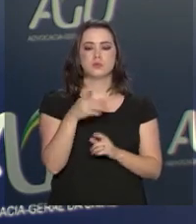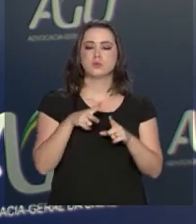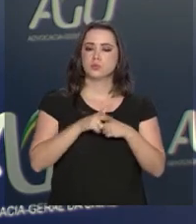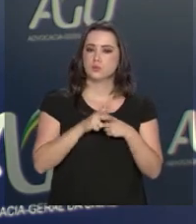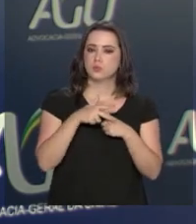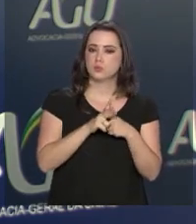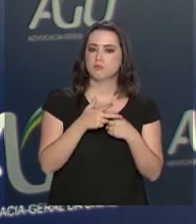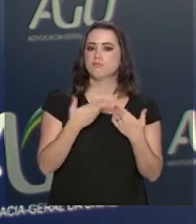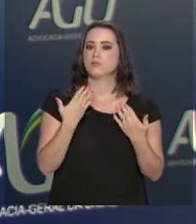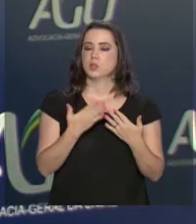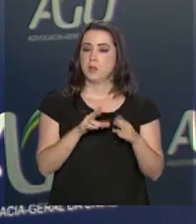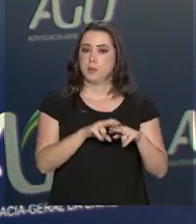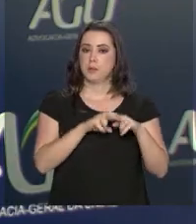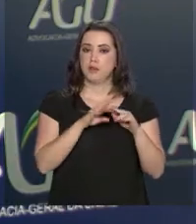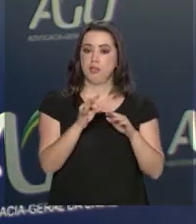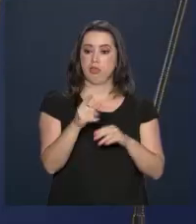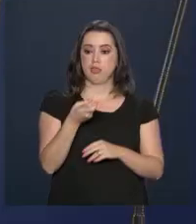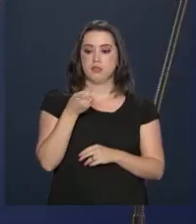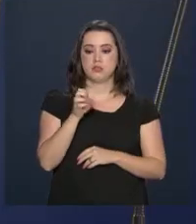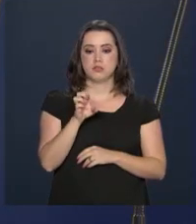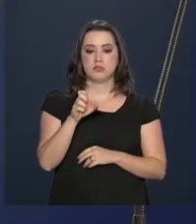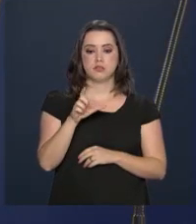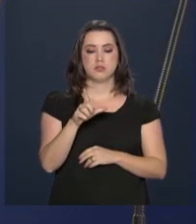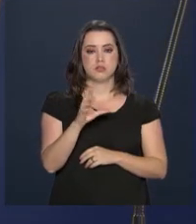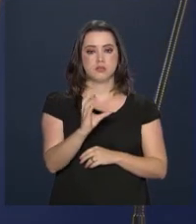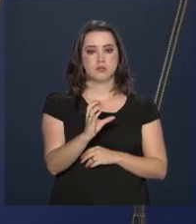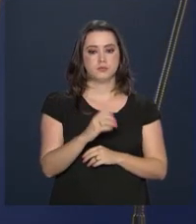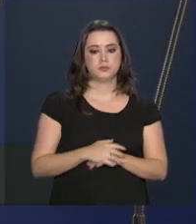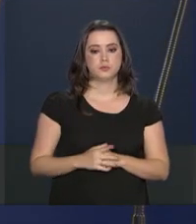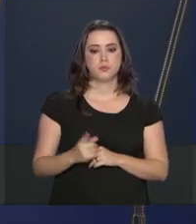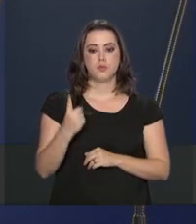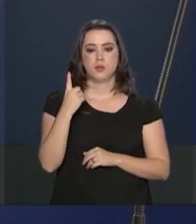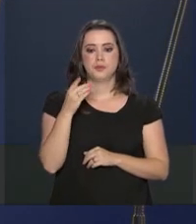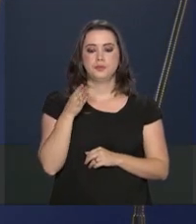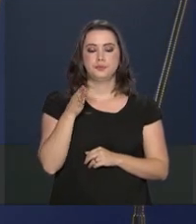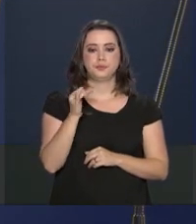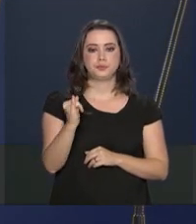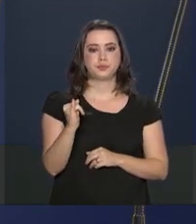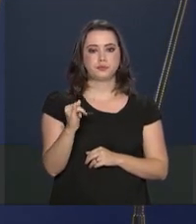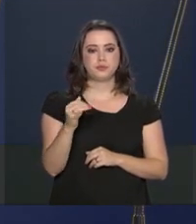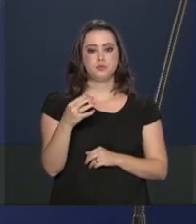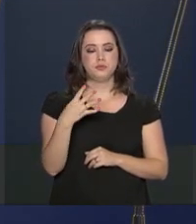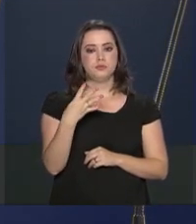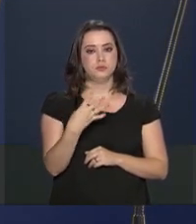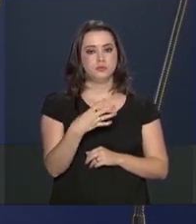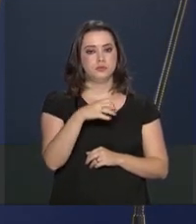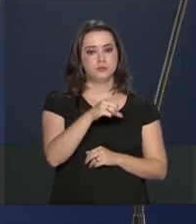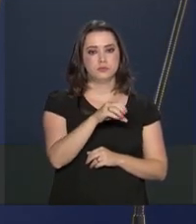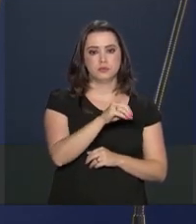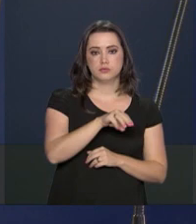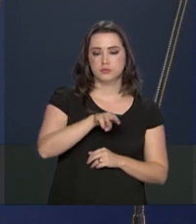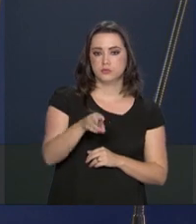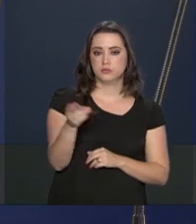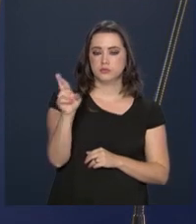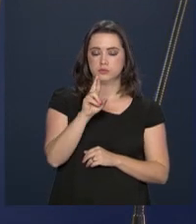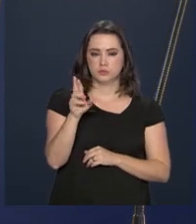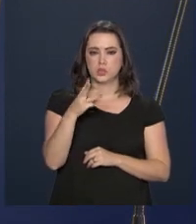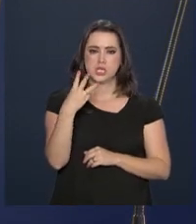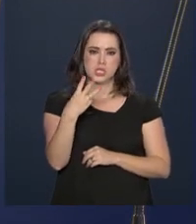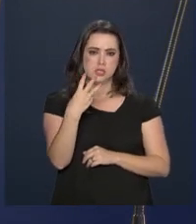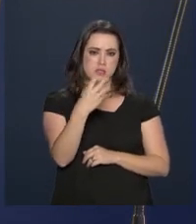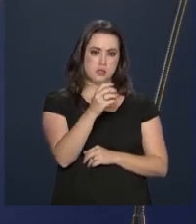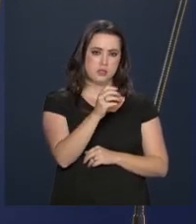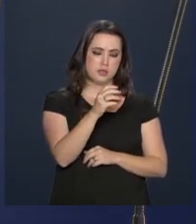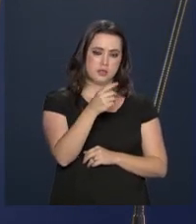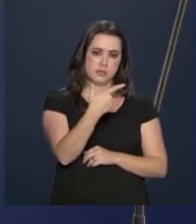correção monetária pela taxa Selic. Desse, portanto, R,4 bilhão e R$ 490 milhões,$ 328